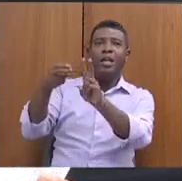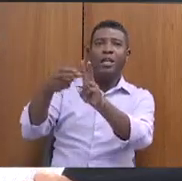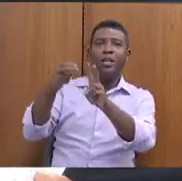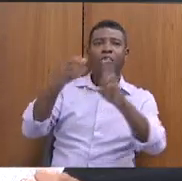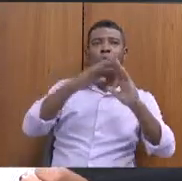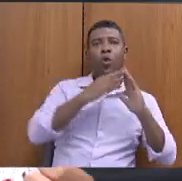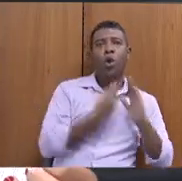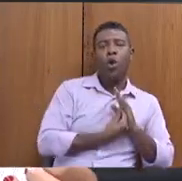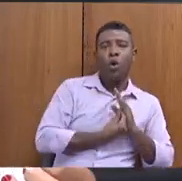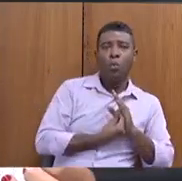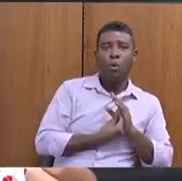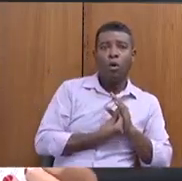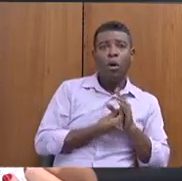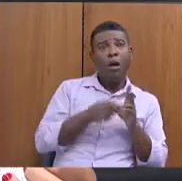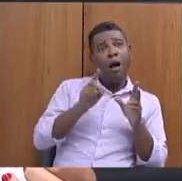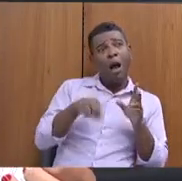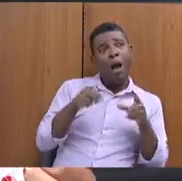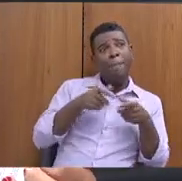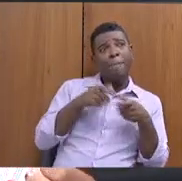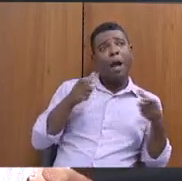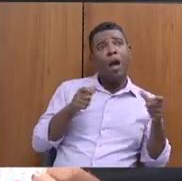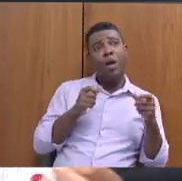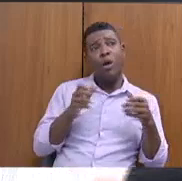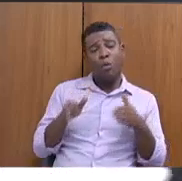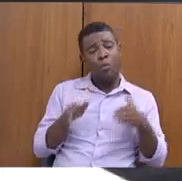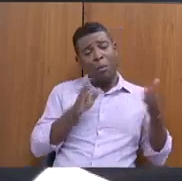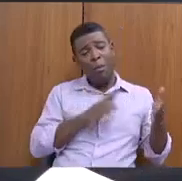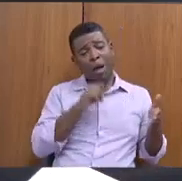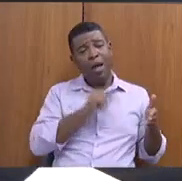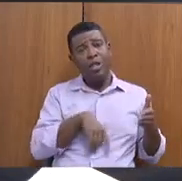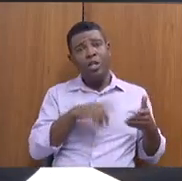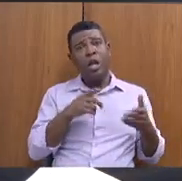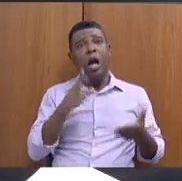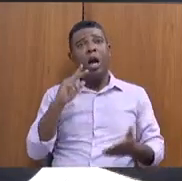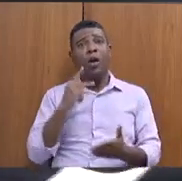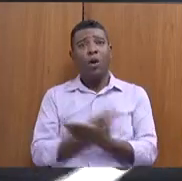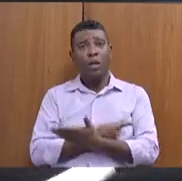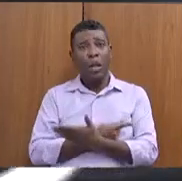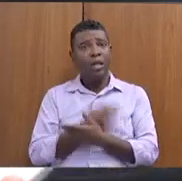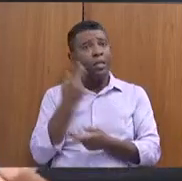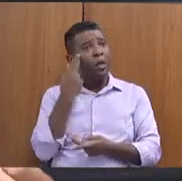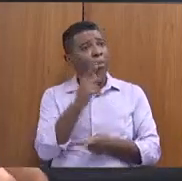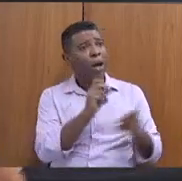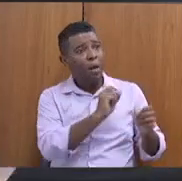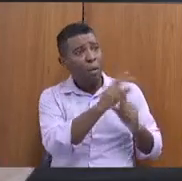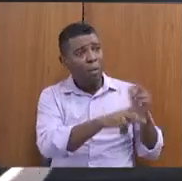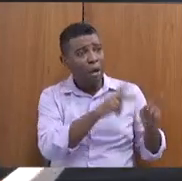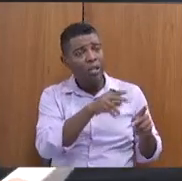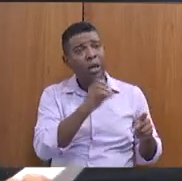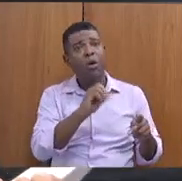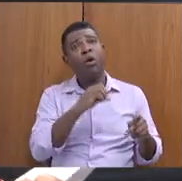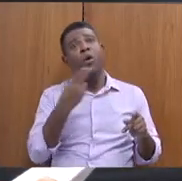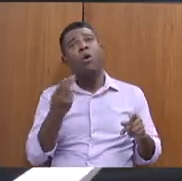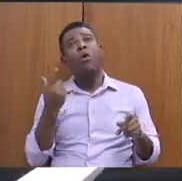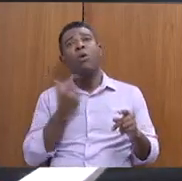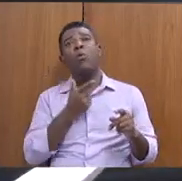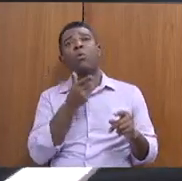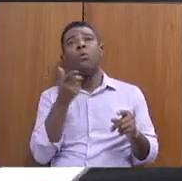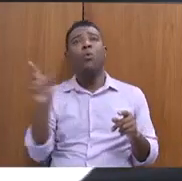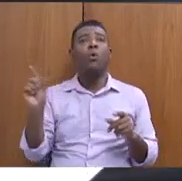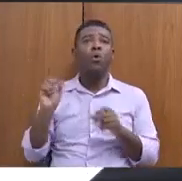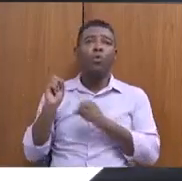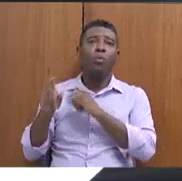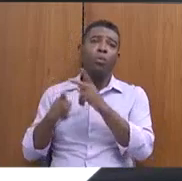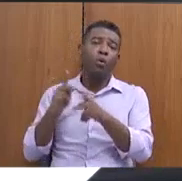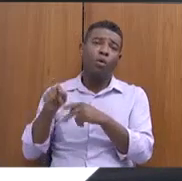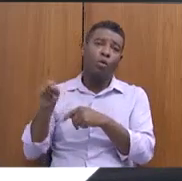tenho dúvida se a maior parte dessas regularizações acontece para a população de baixa renda ou se a gente tem um outro público de regularização